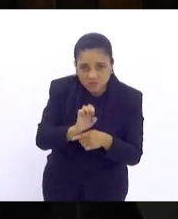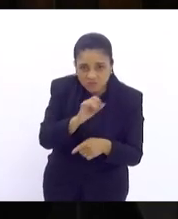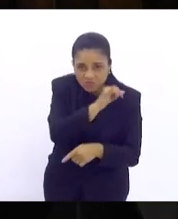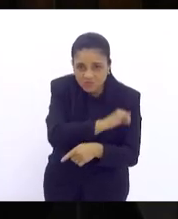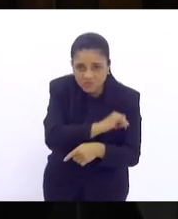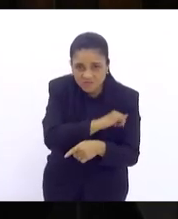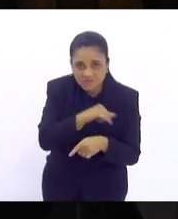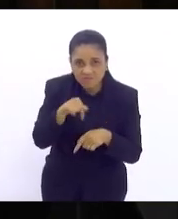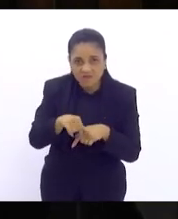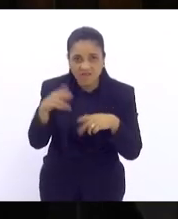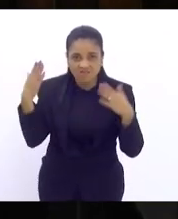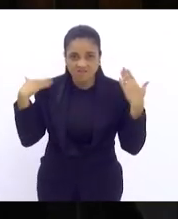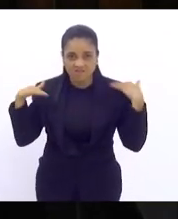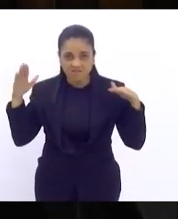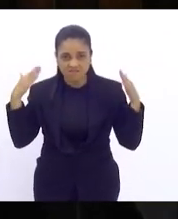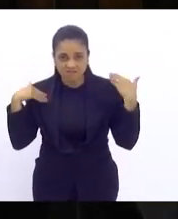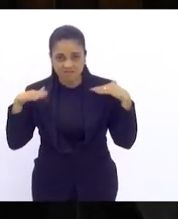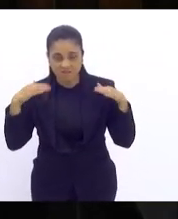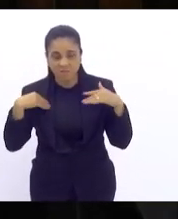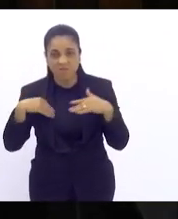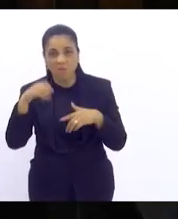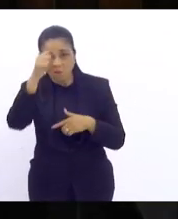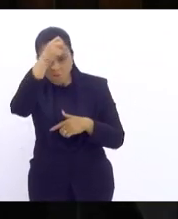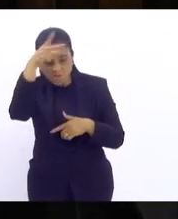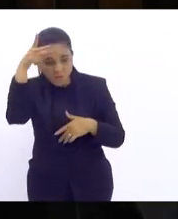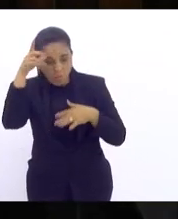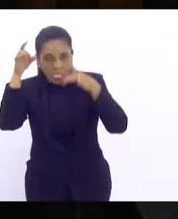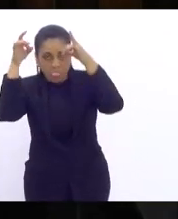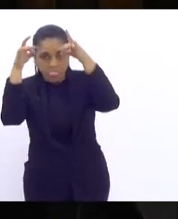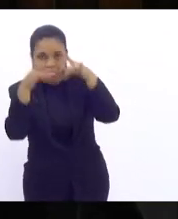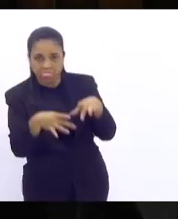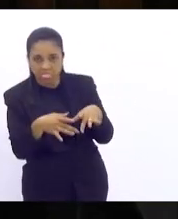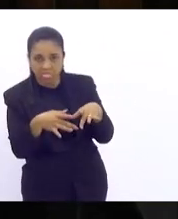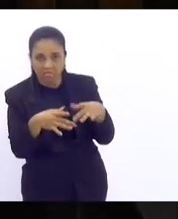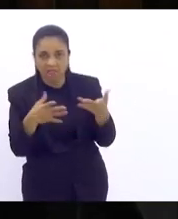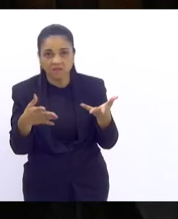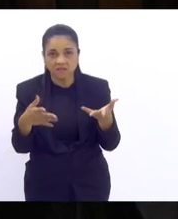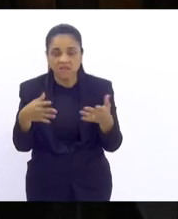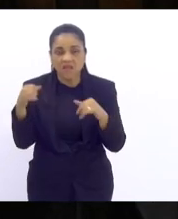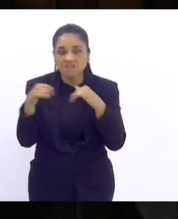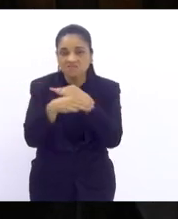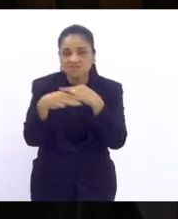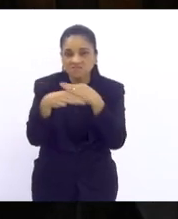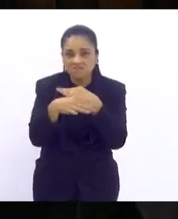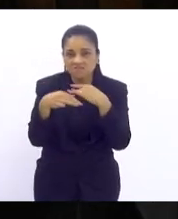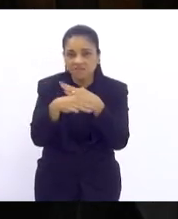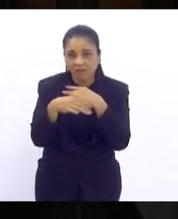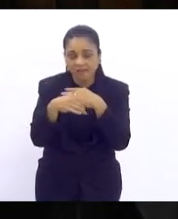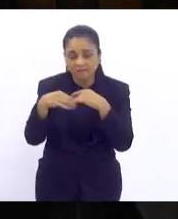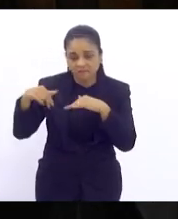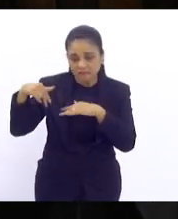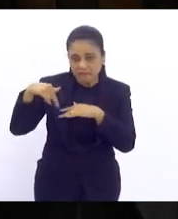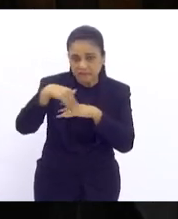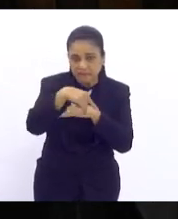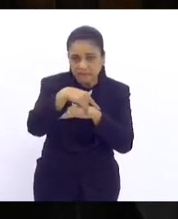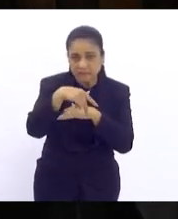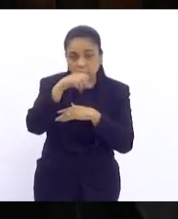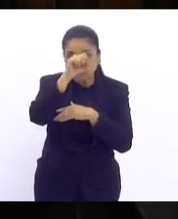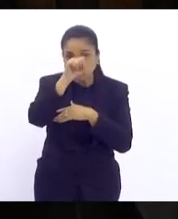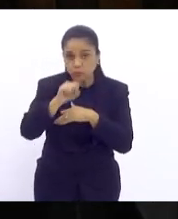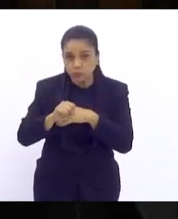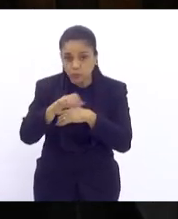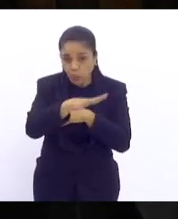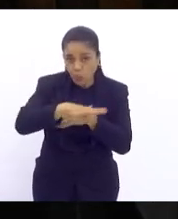onde o prefeito abandonou numa cidade onde você anda na zona sul